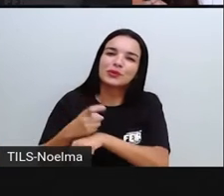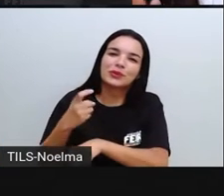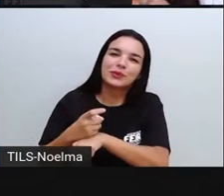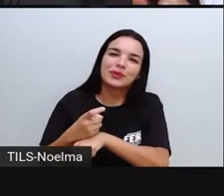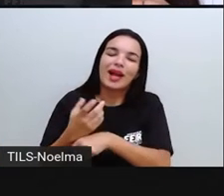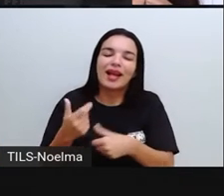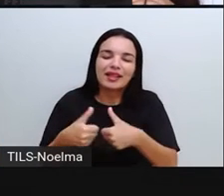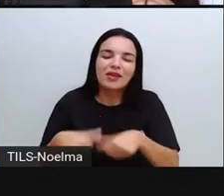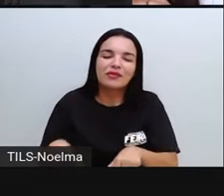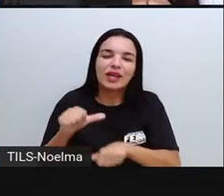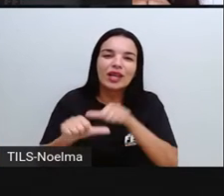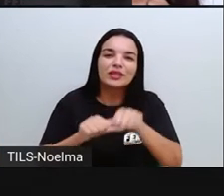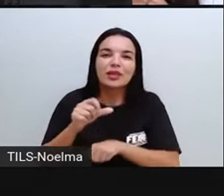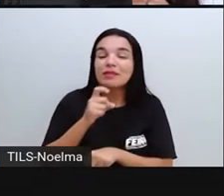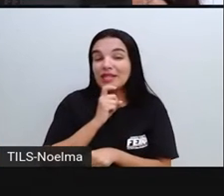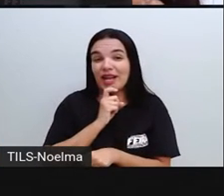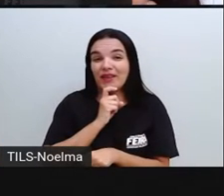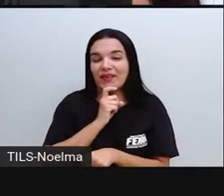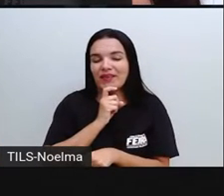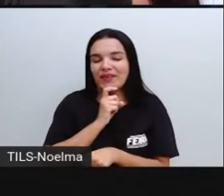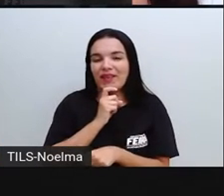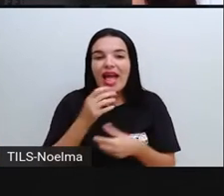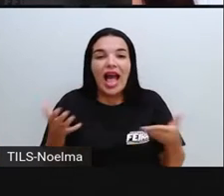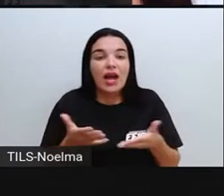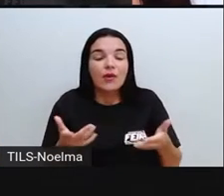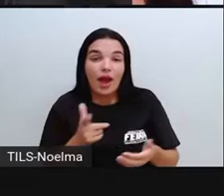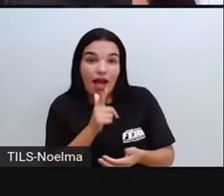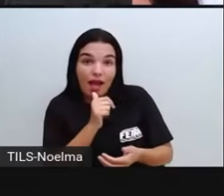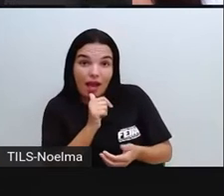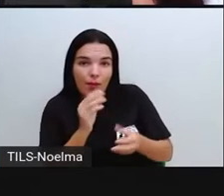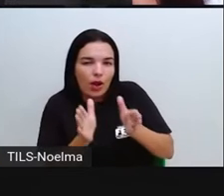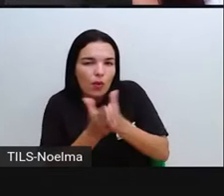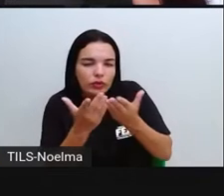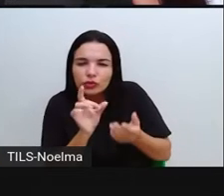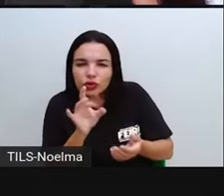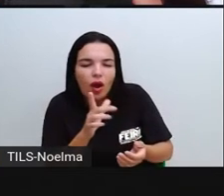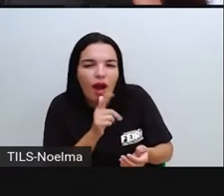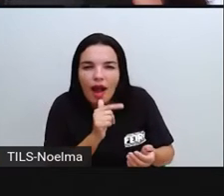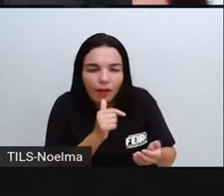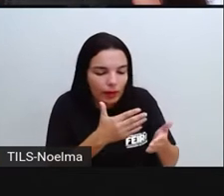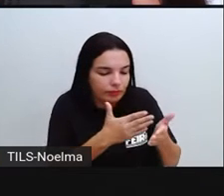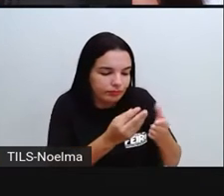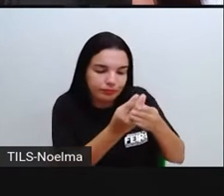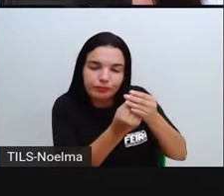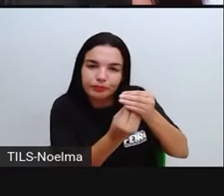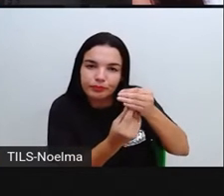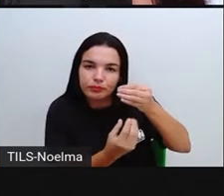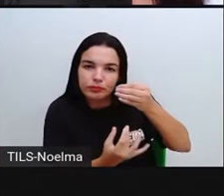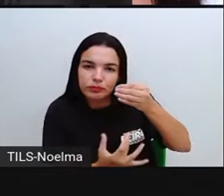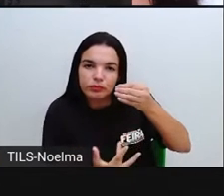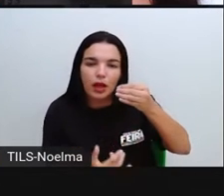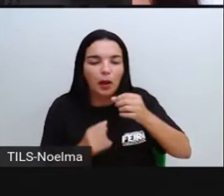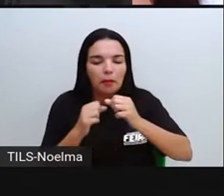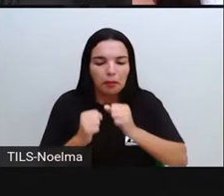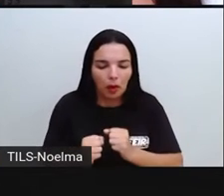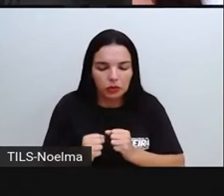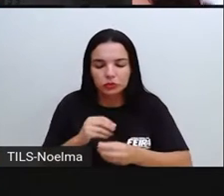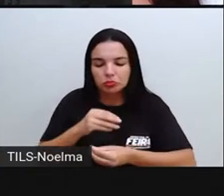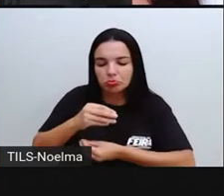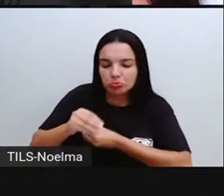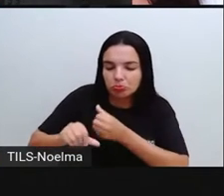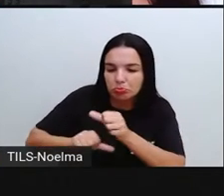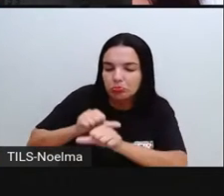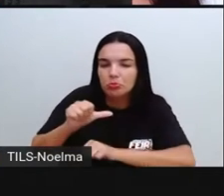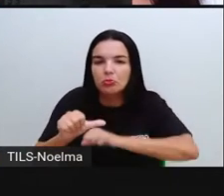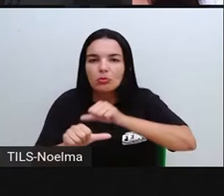definido. Já a água no estado líquido, a depender aí de onde a gente vai colocar, vai variando, né? A